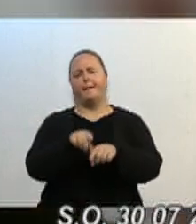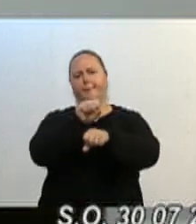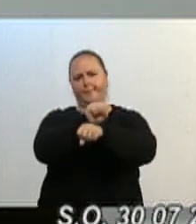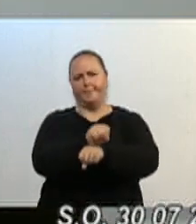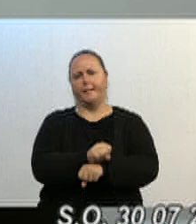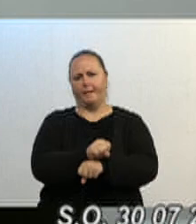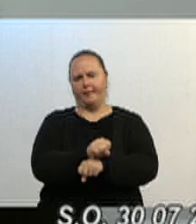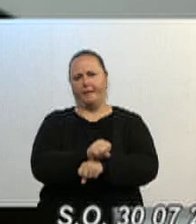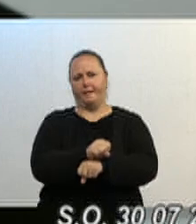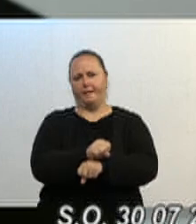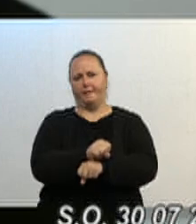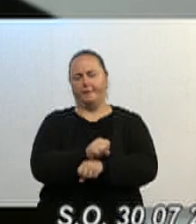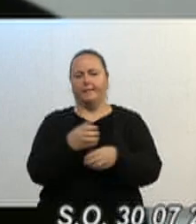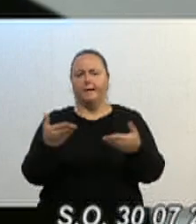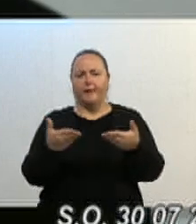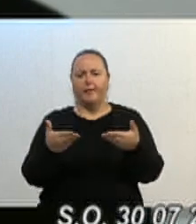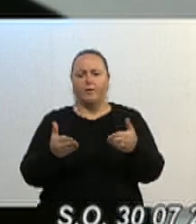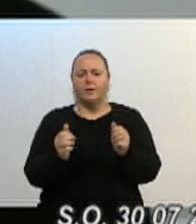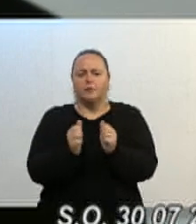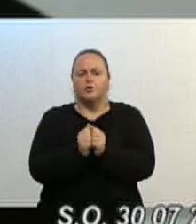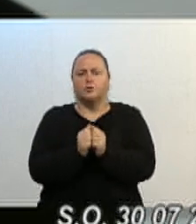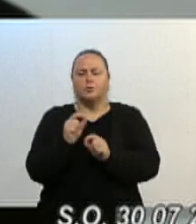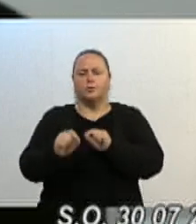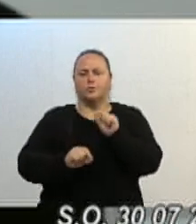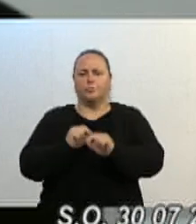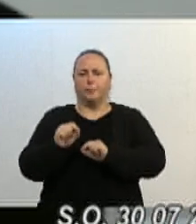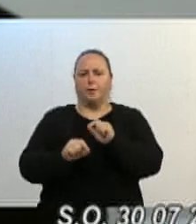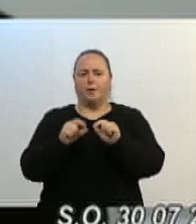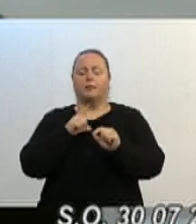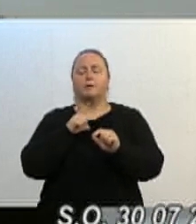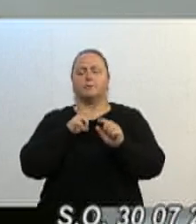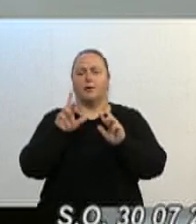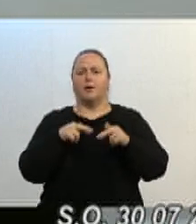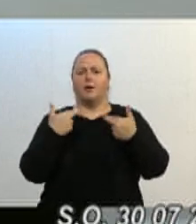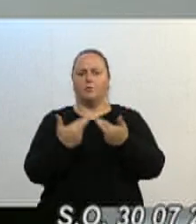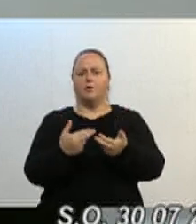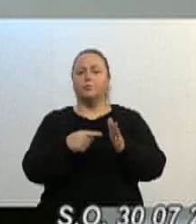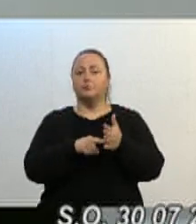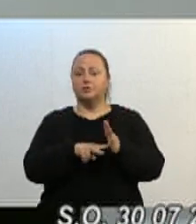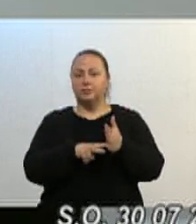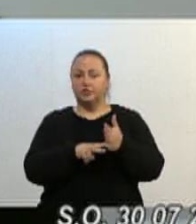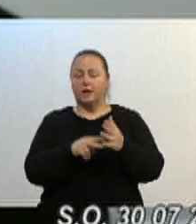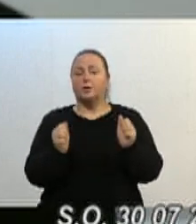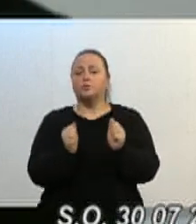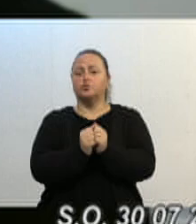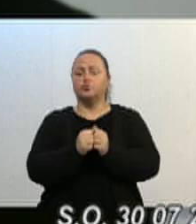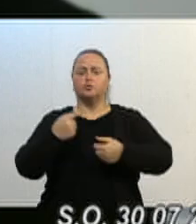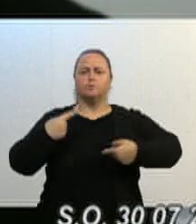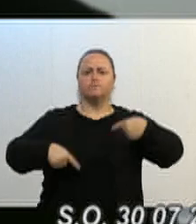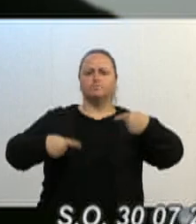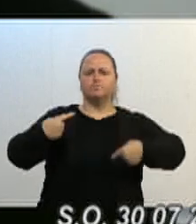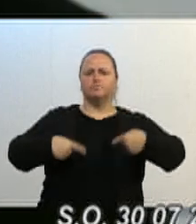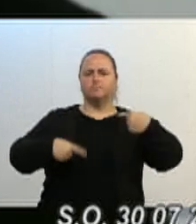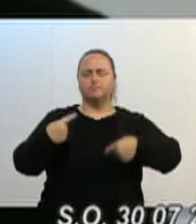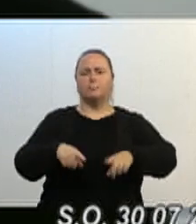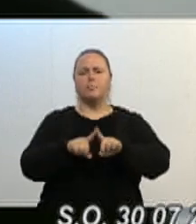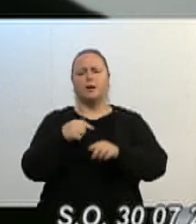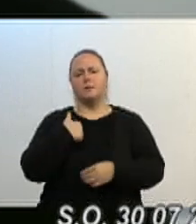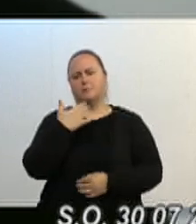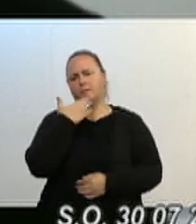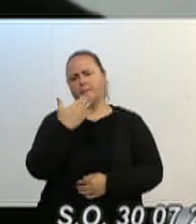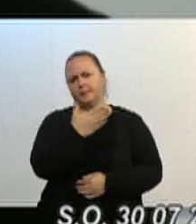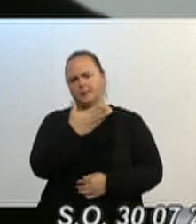essas pessoas, Blumenau, Blumenau, parece que sábado vai ter um reunião no sindicato, para debater esse assunto. Eu só peço respeito,